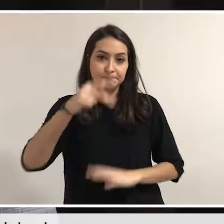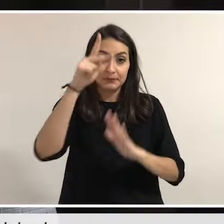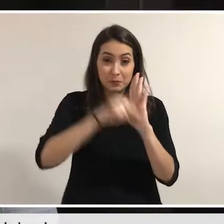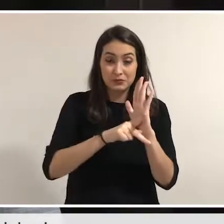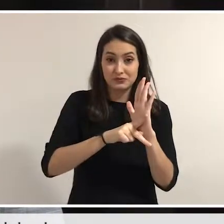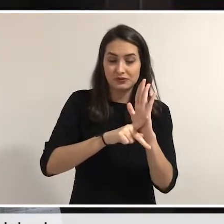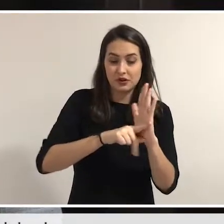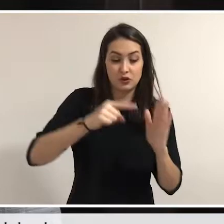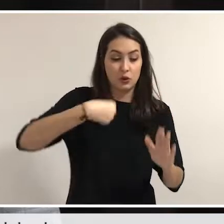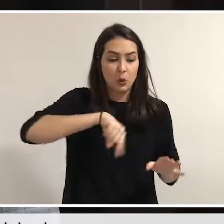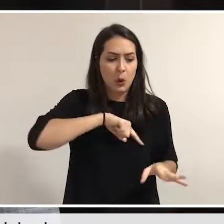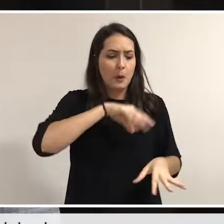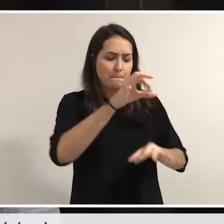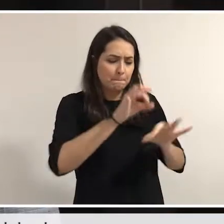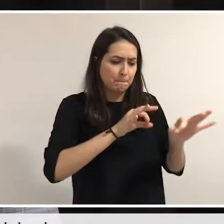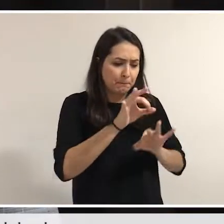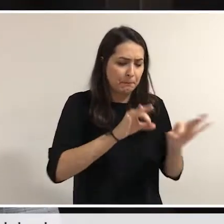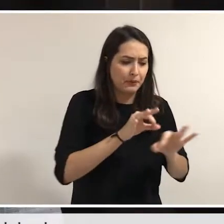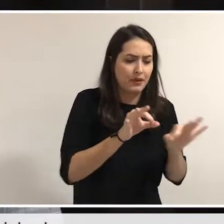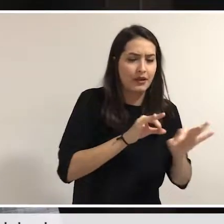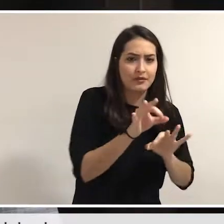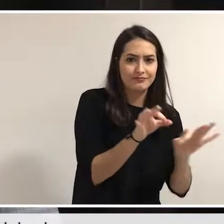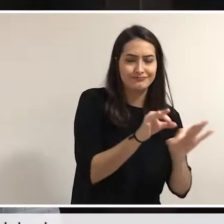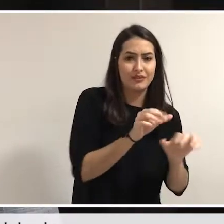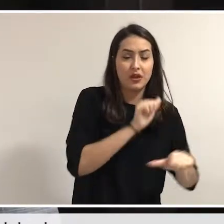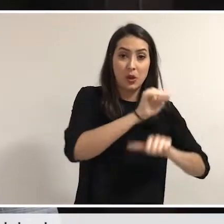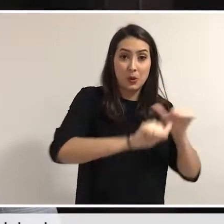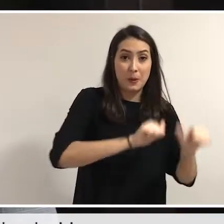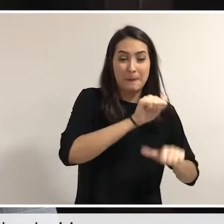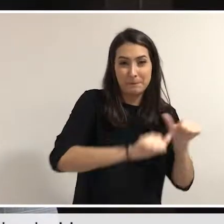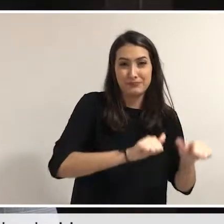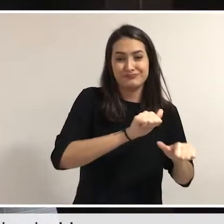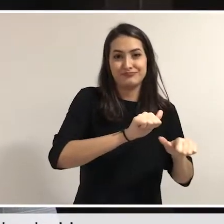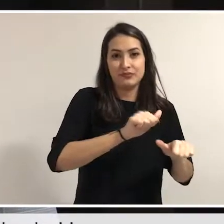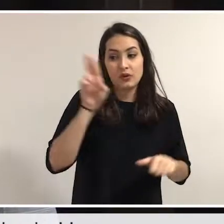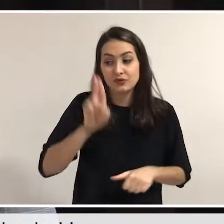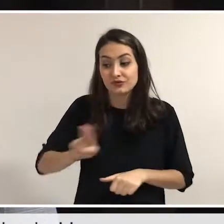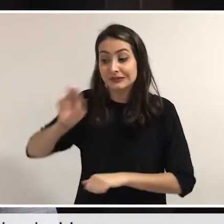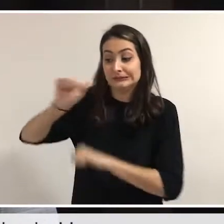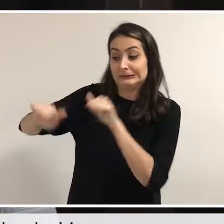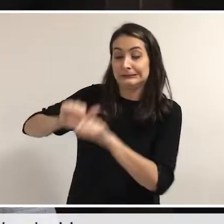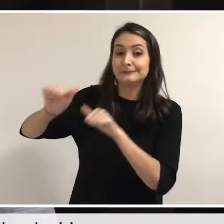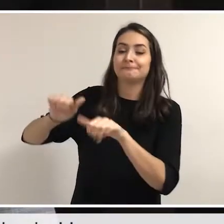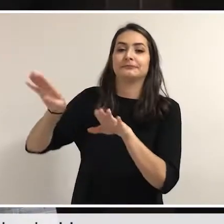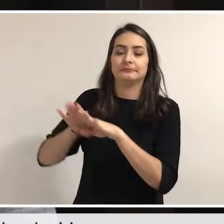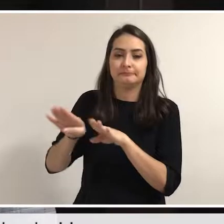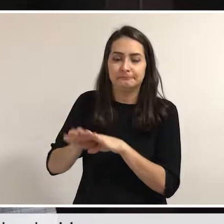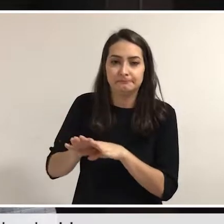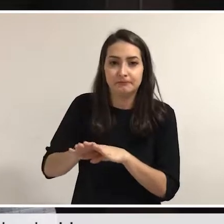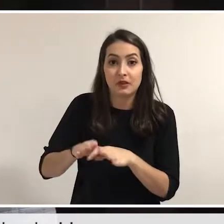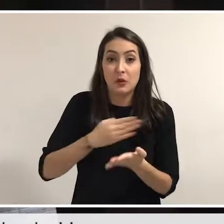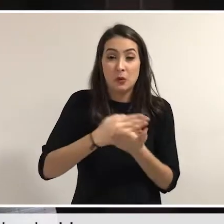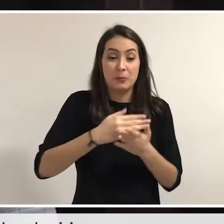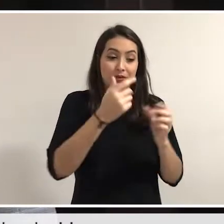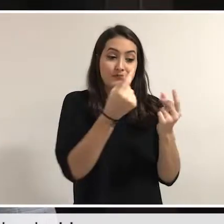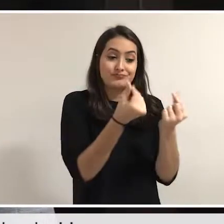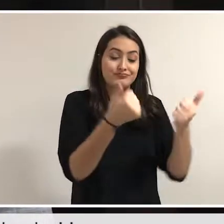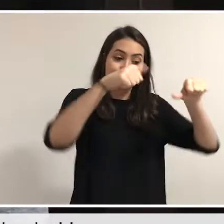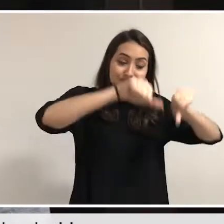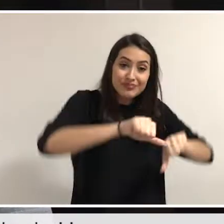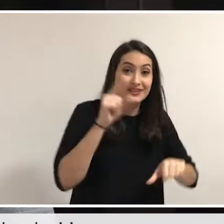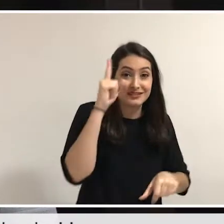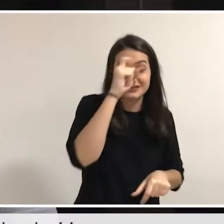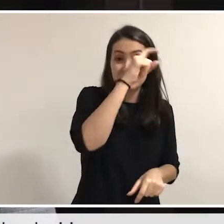universidade e pôr em prática nossos planos inicialmente traçados. Nosso foco principal sempre foi a sustentabilidade da Unesp,